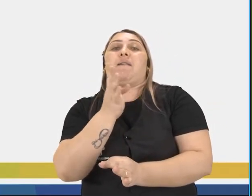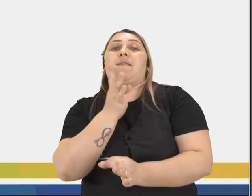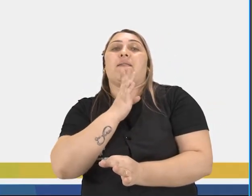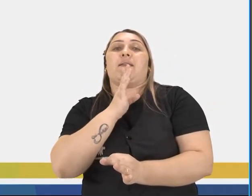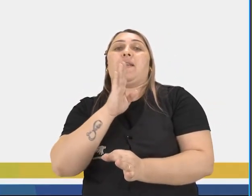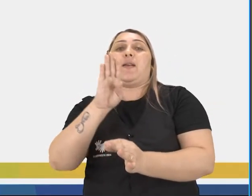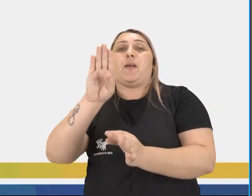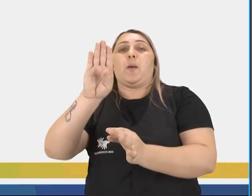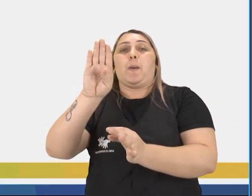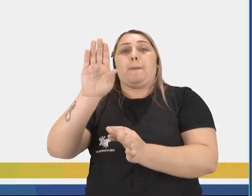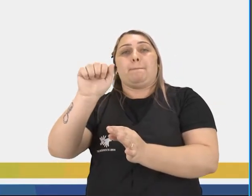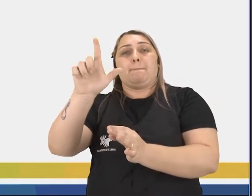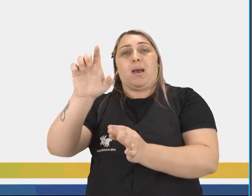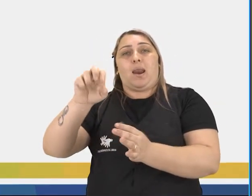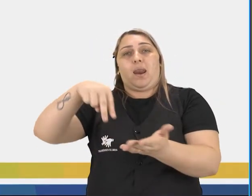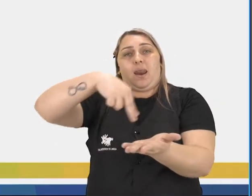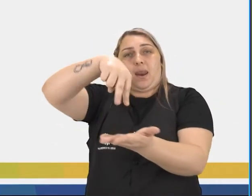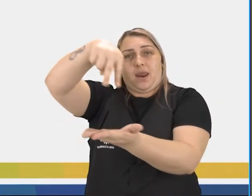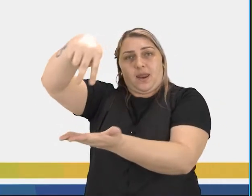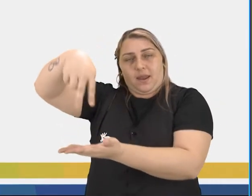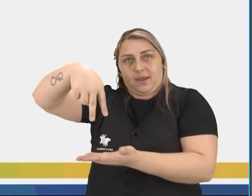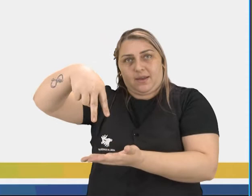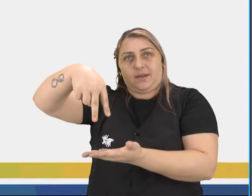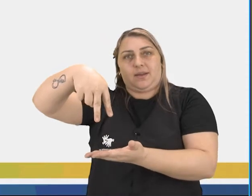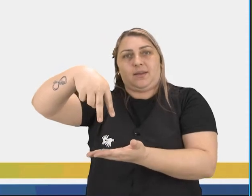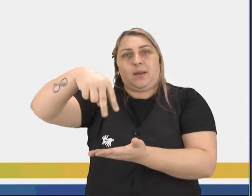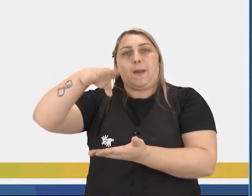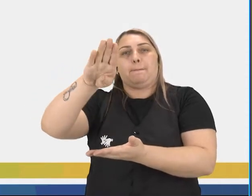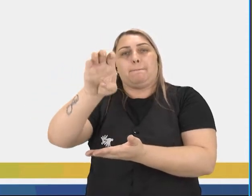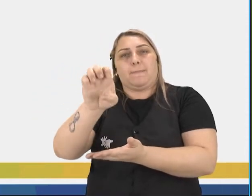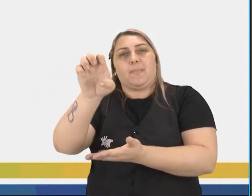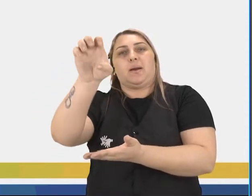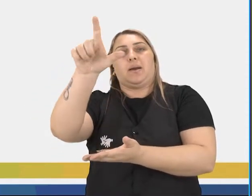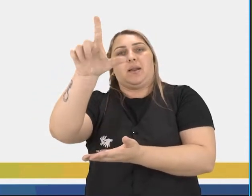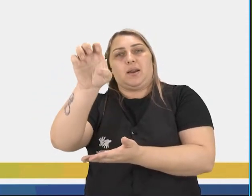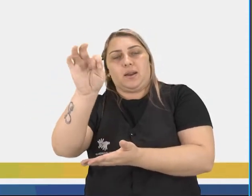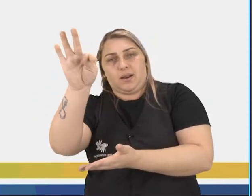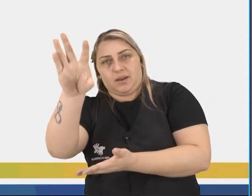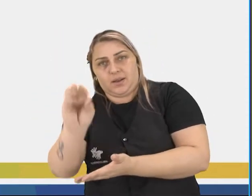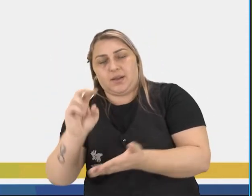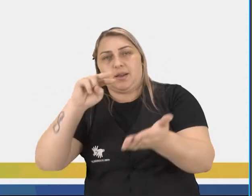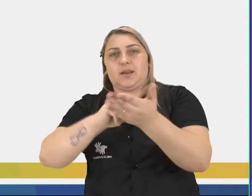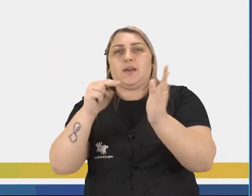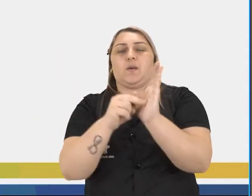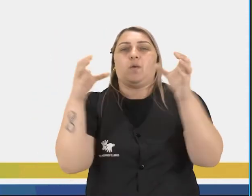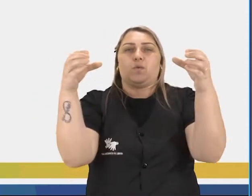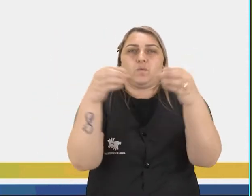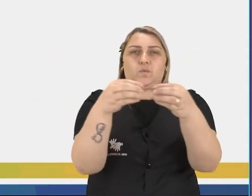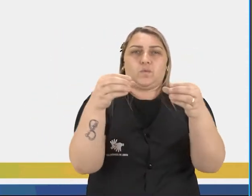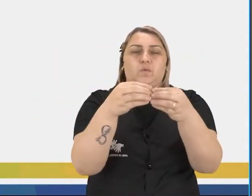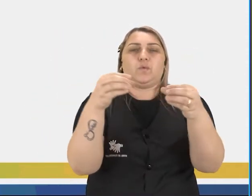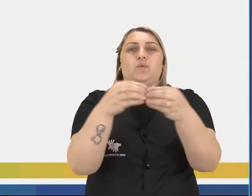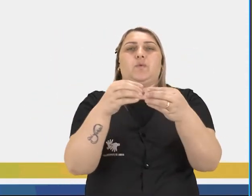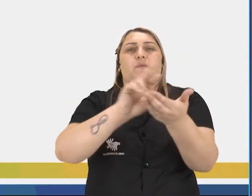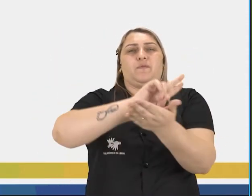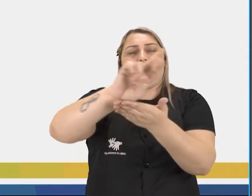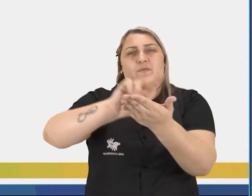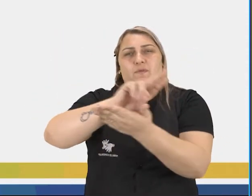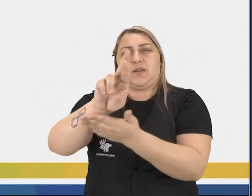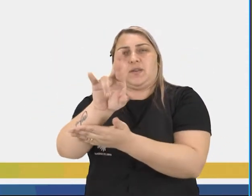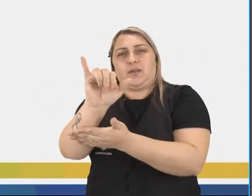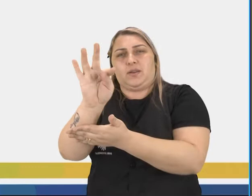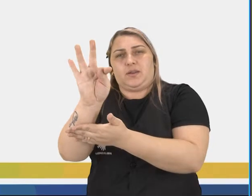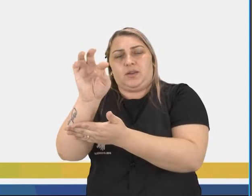balé. O termo utilizado também para baleto, que significava um conjunto de ritmos e passos.